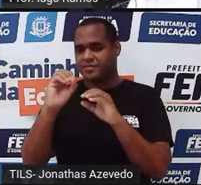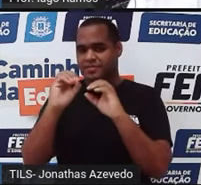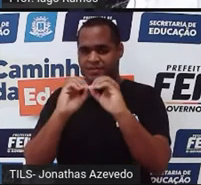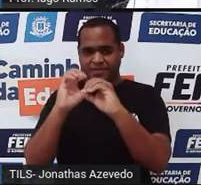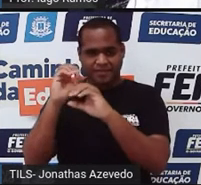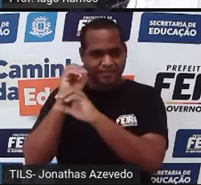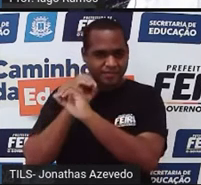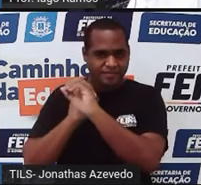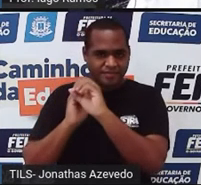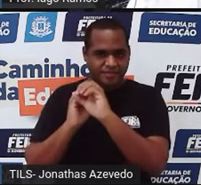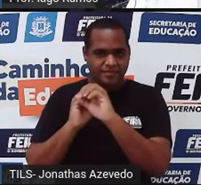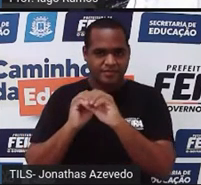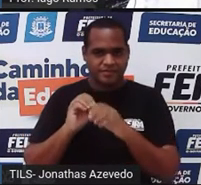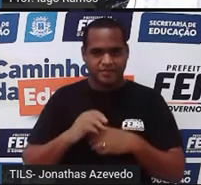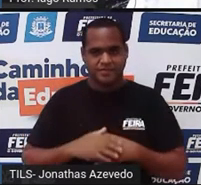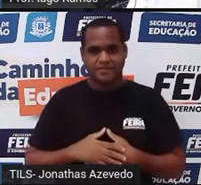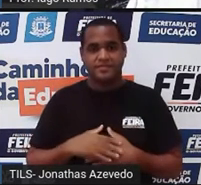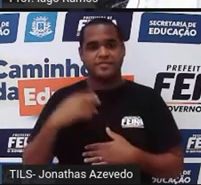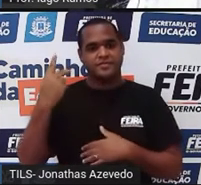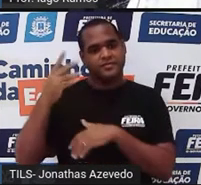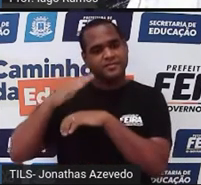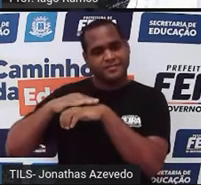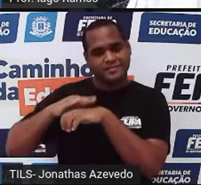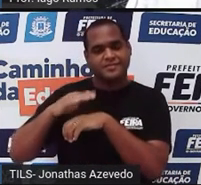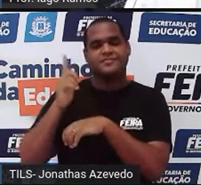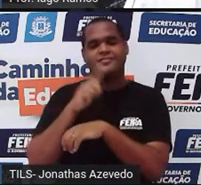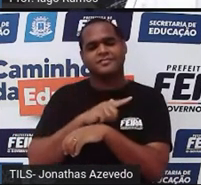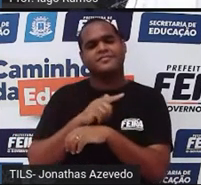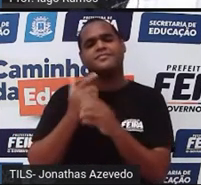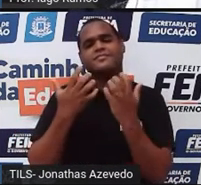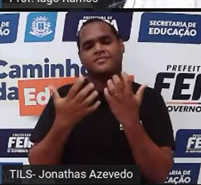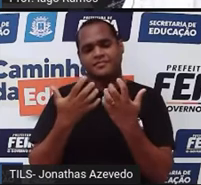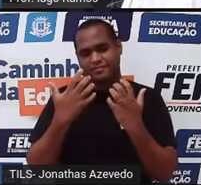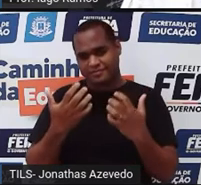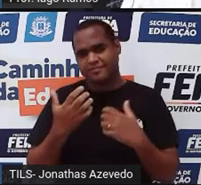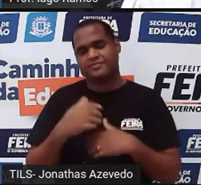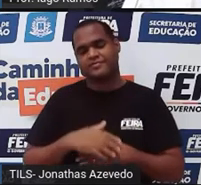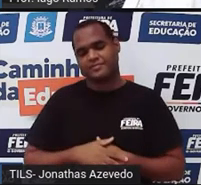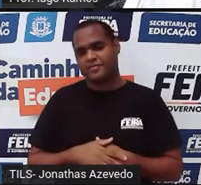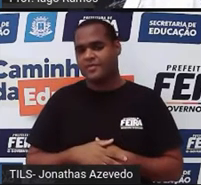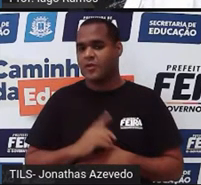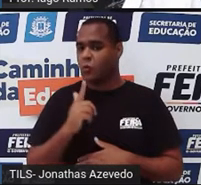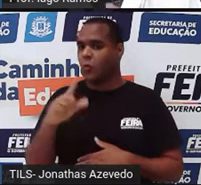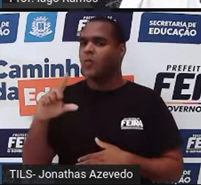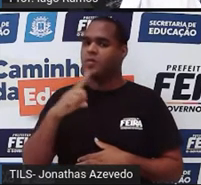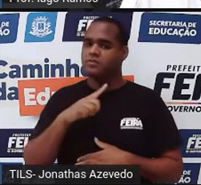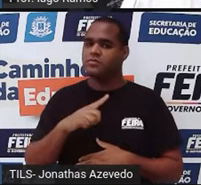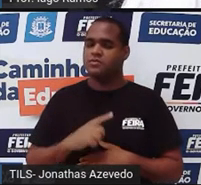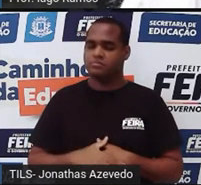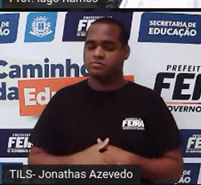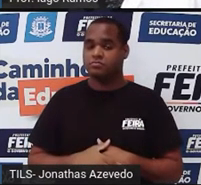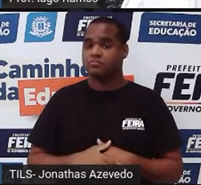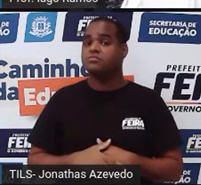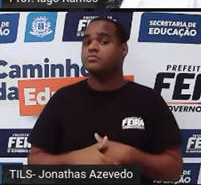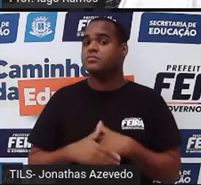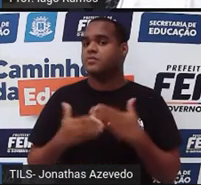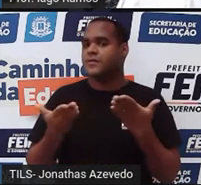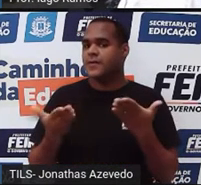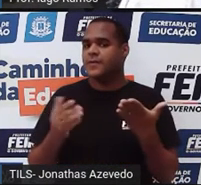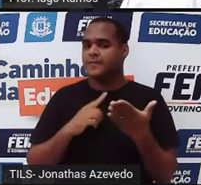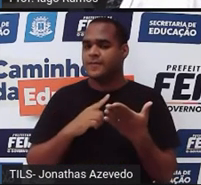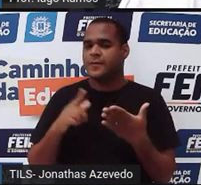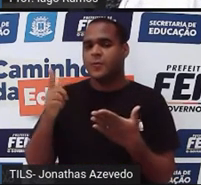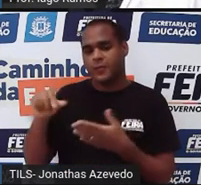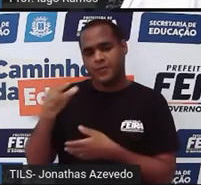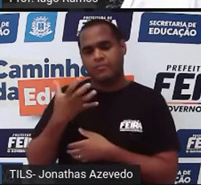E essa pessoa que está usando os círculos, ele quer ganhar na próxima jogada. Ele vai jogar agora e na próxima ele